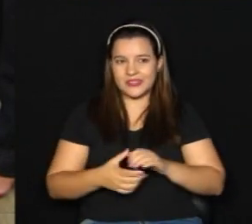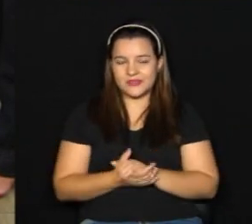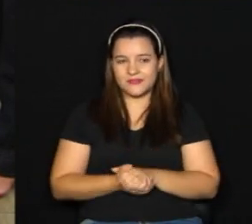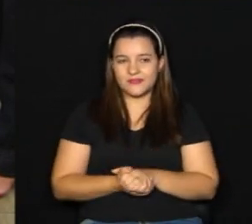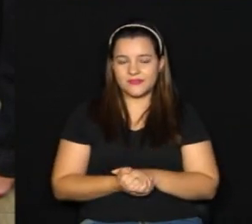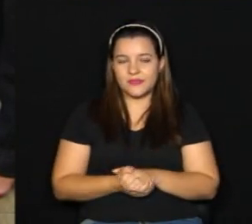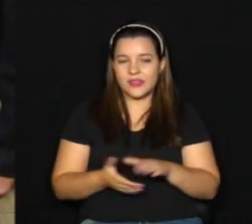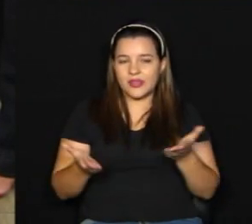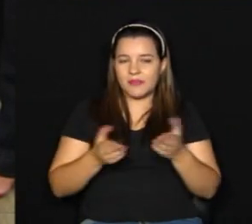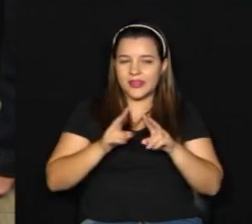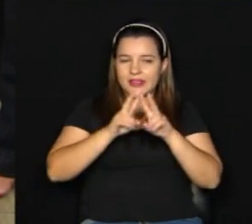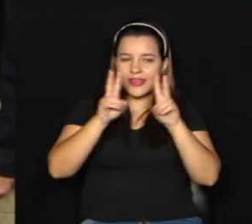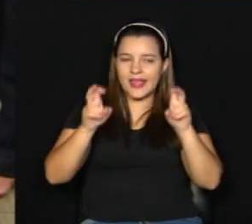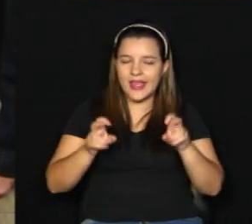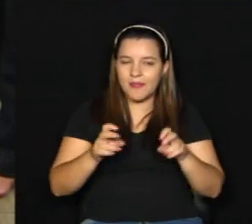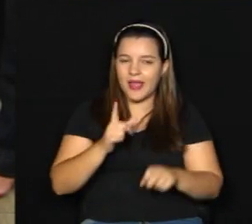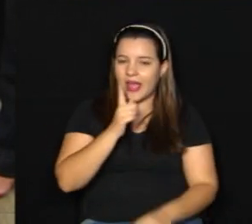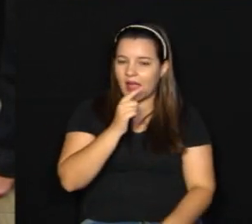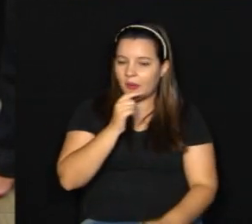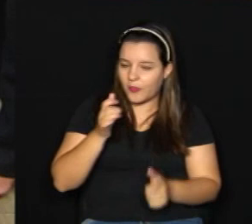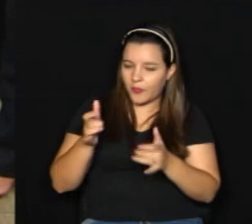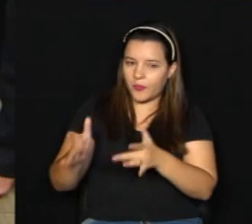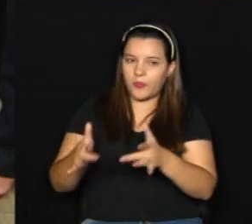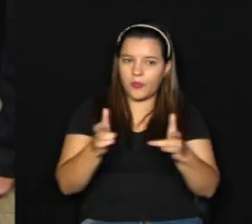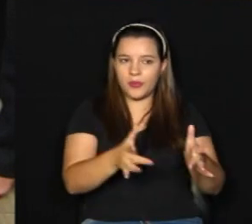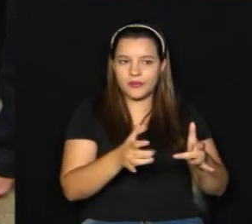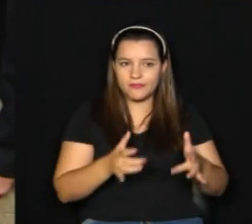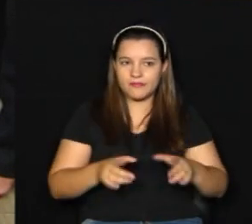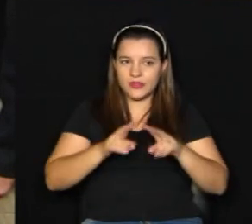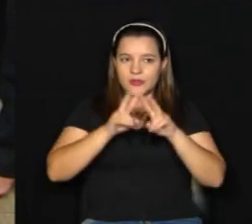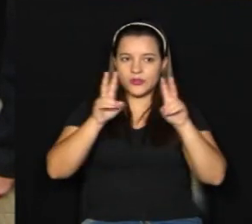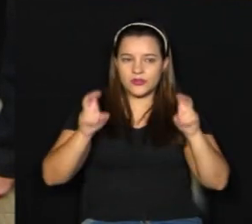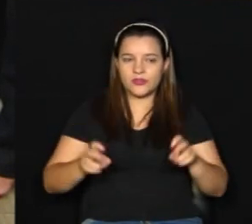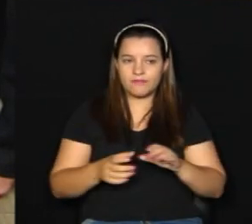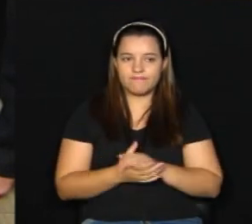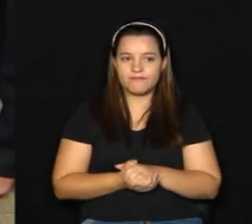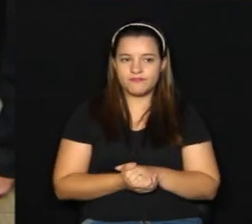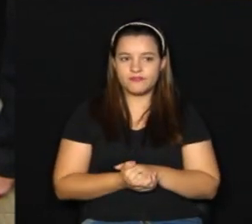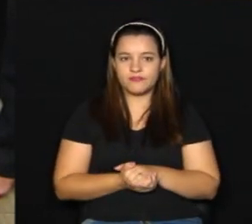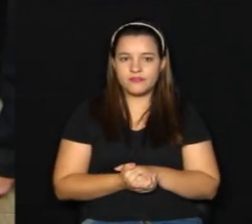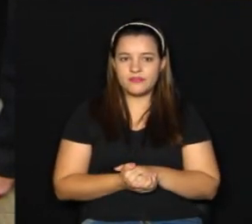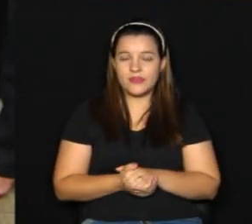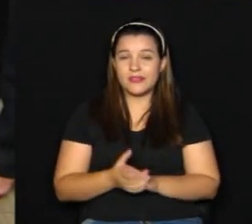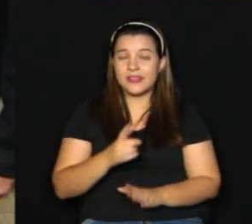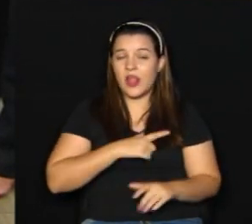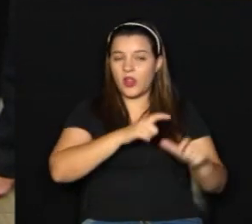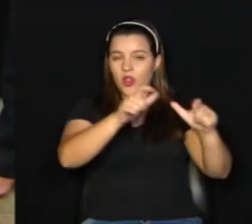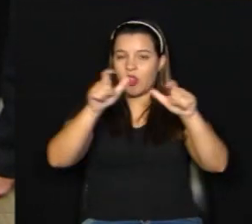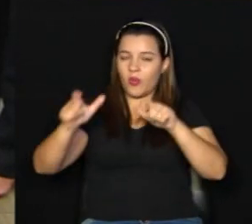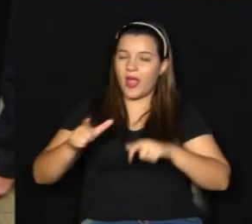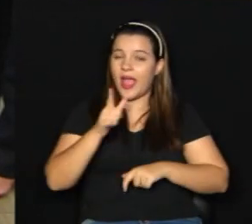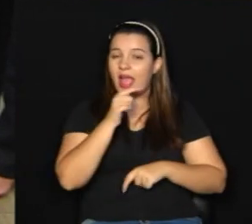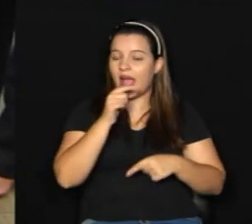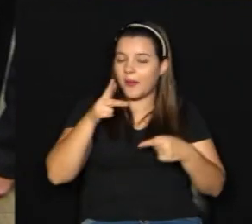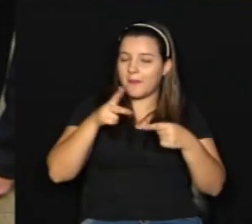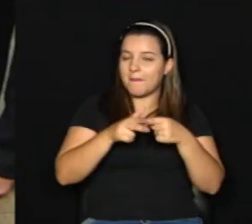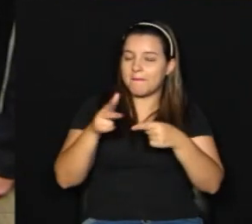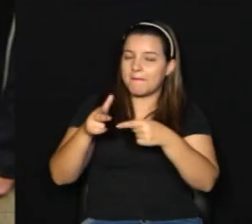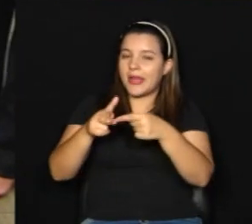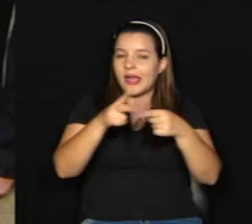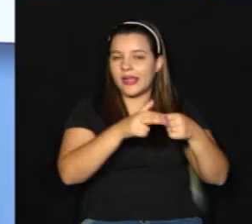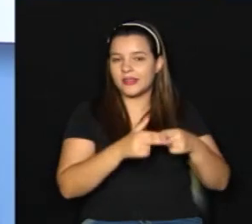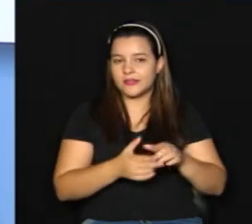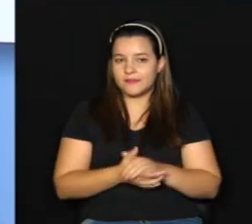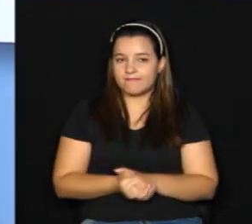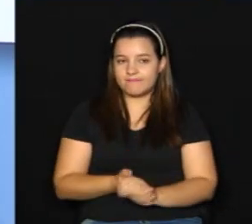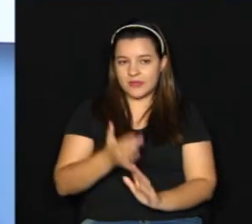Falando um pouquinho sobre água acumulada, sobre esse assunto de água, fornecimento interrompido de água para qual região, Mena? Olha,